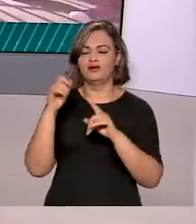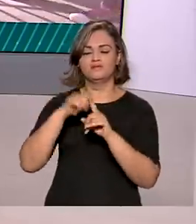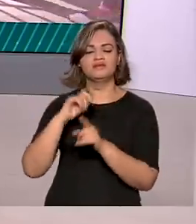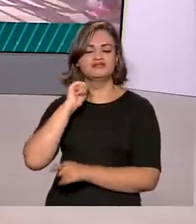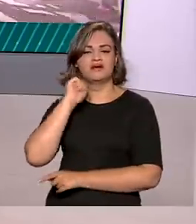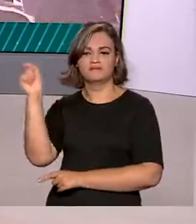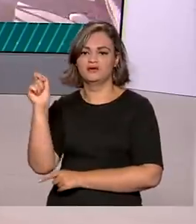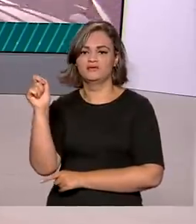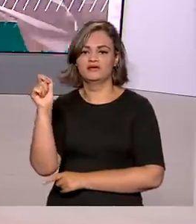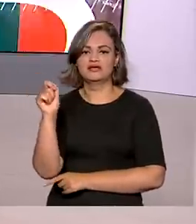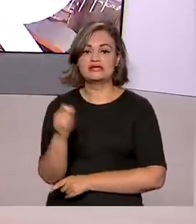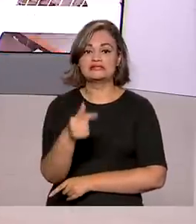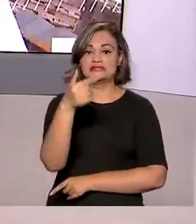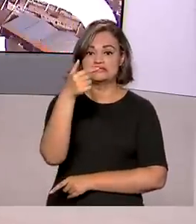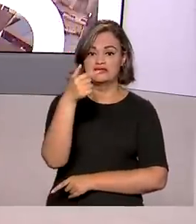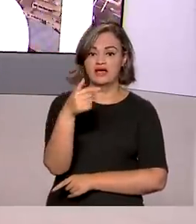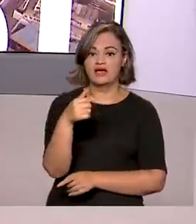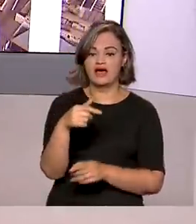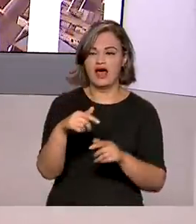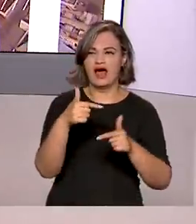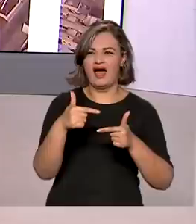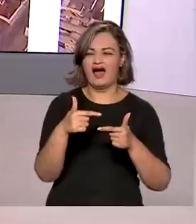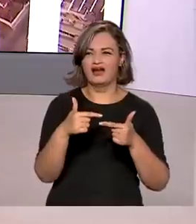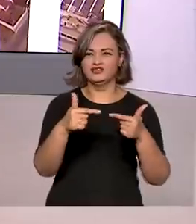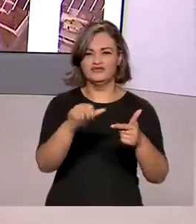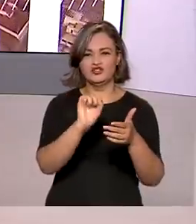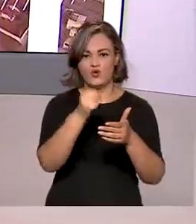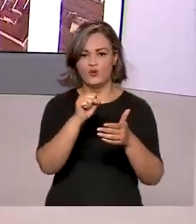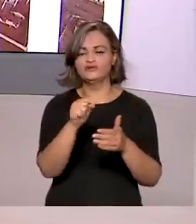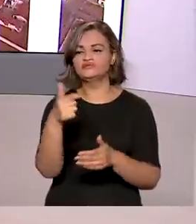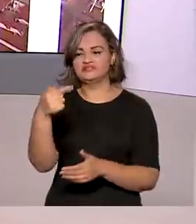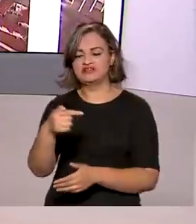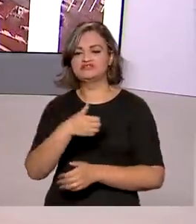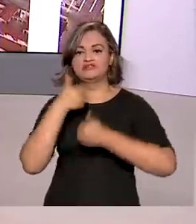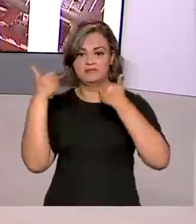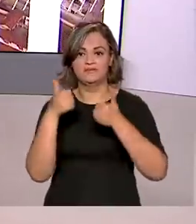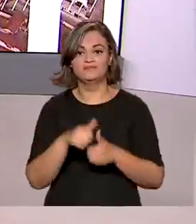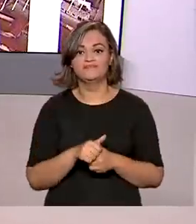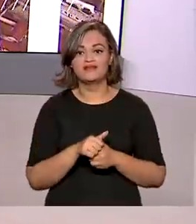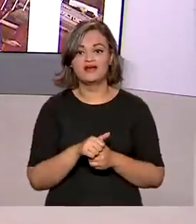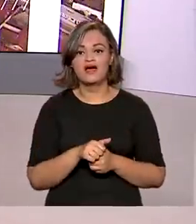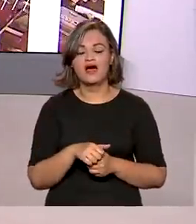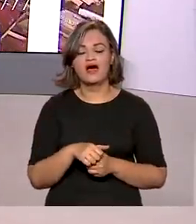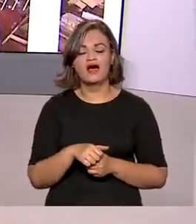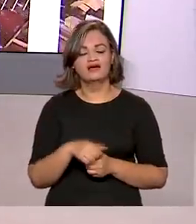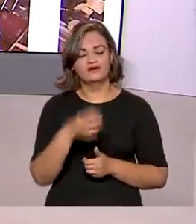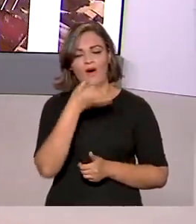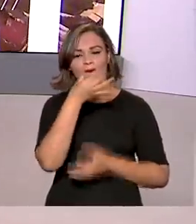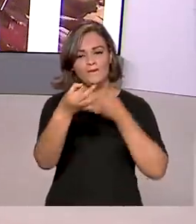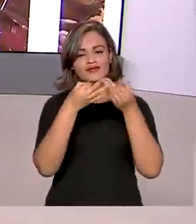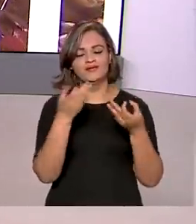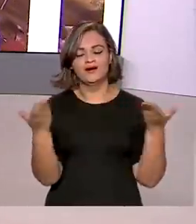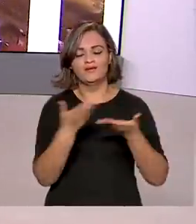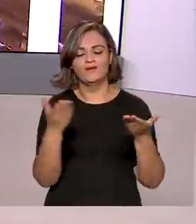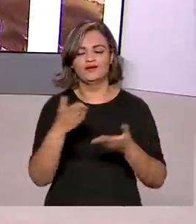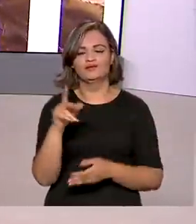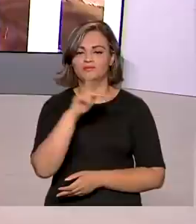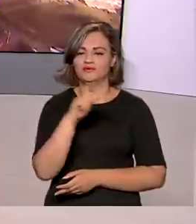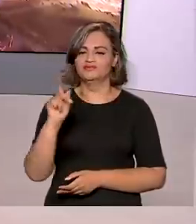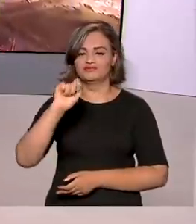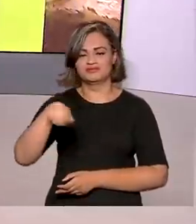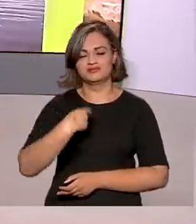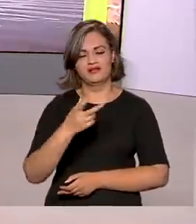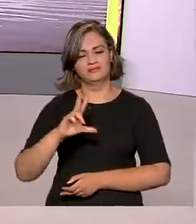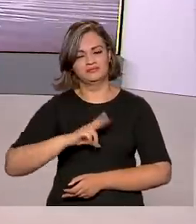federação e em 7 das 8 atividades pesquisadas. Quem analisa o resultado é o cientista político da Universidade de Brasília e